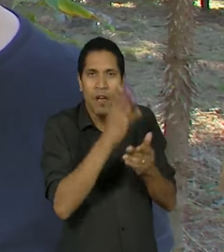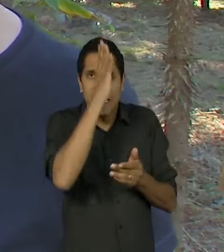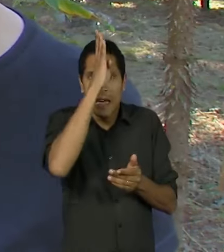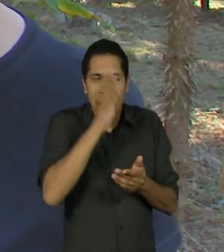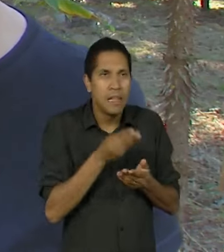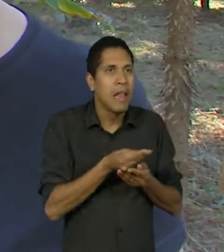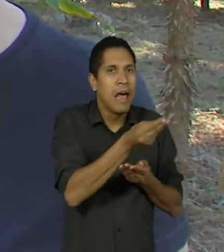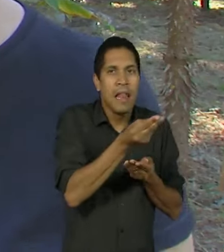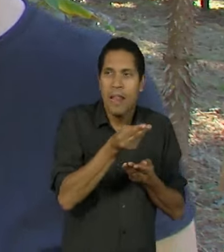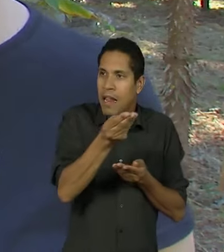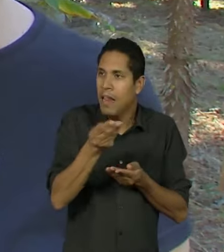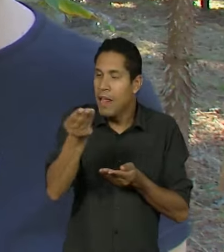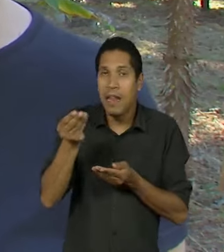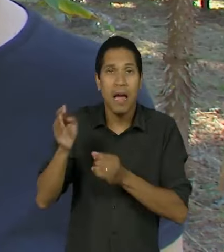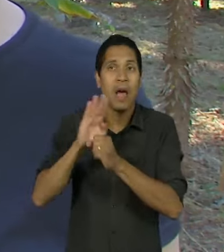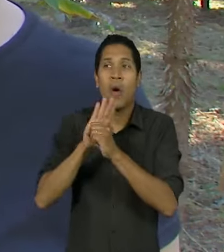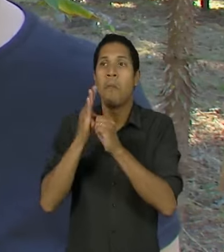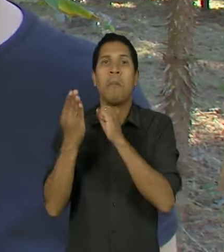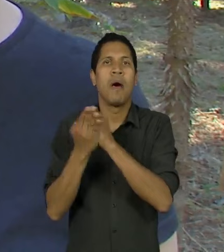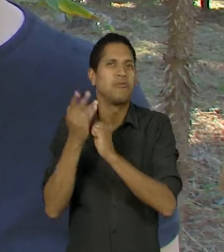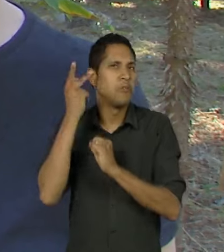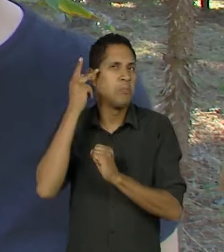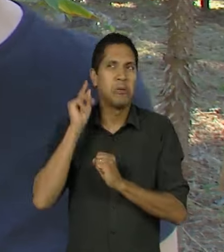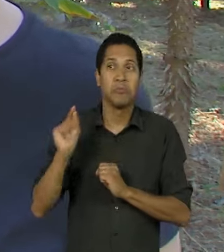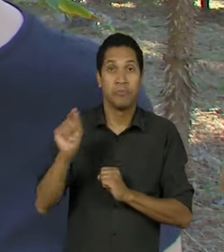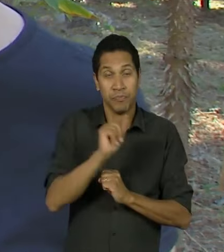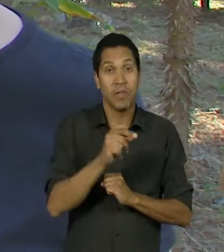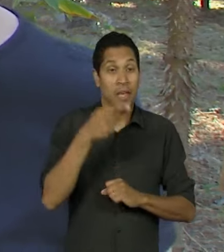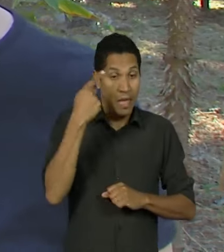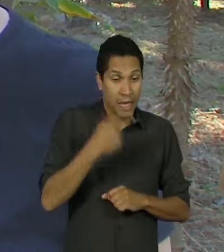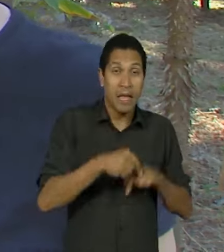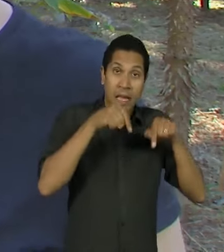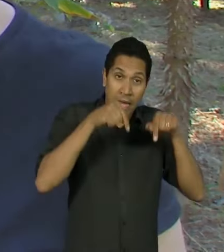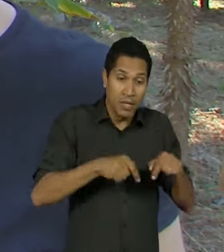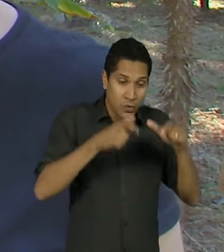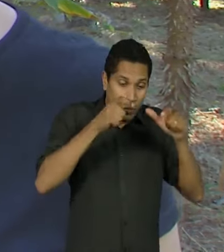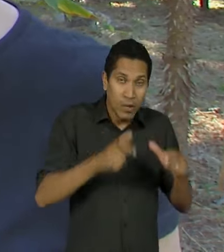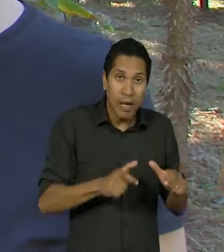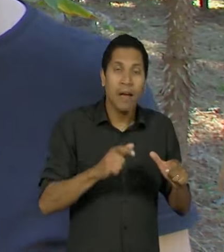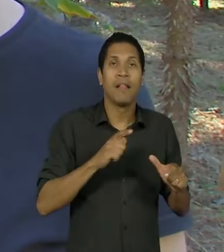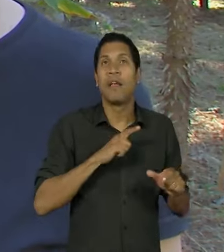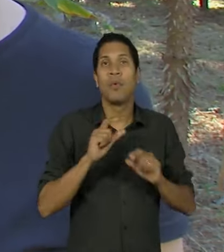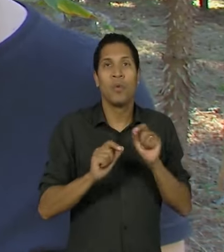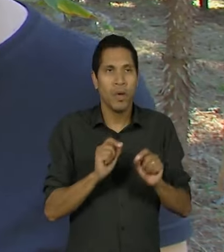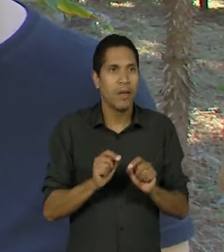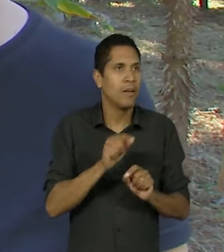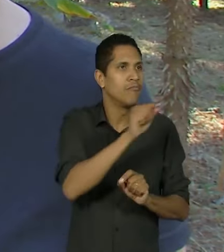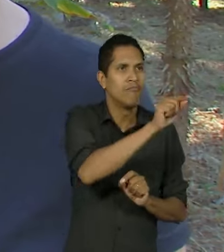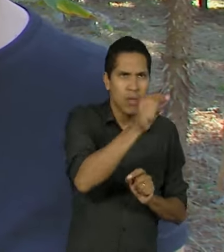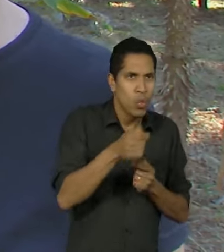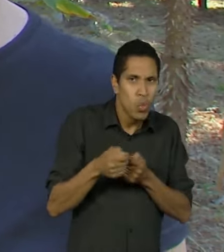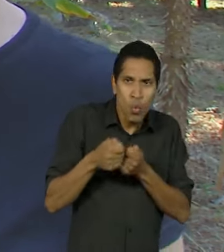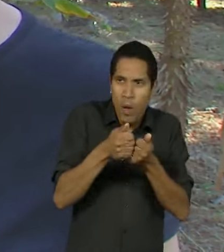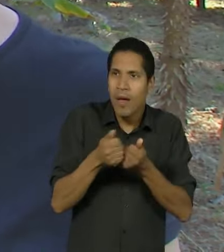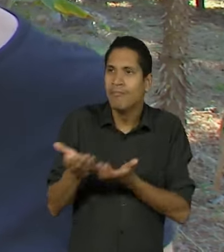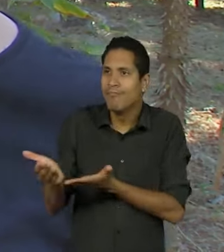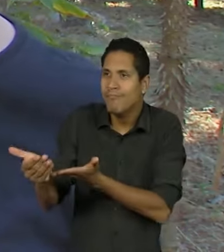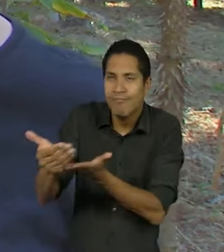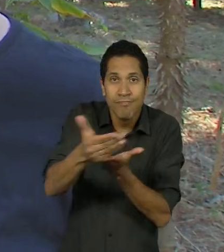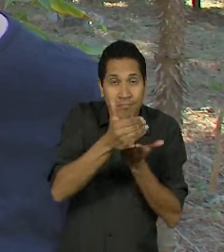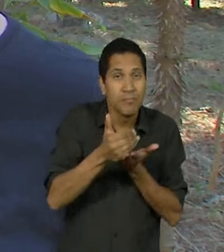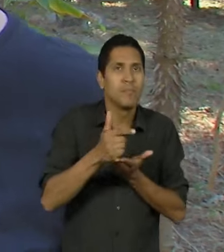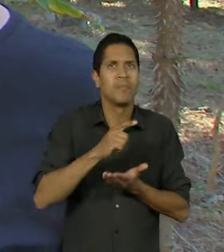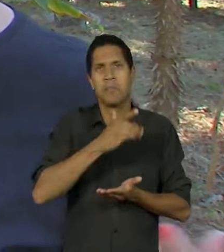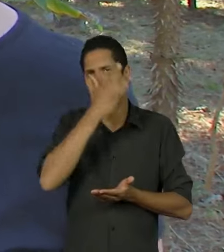bairros de São Paulo e a Horta das Flores ajuda prontamente assim para arrecadar esses livros. A comunidade vem